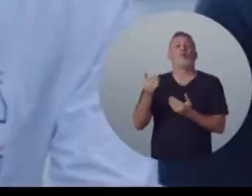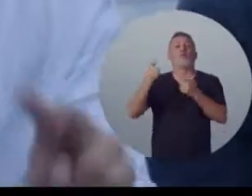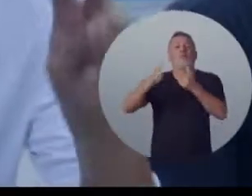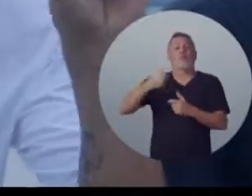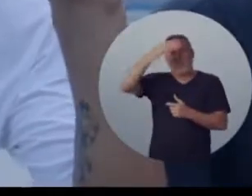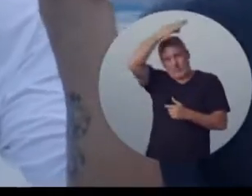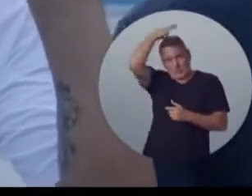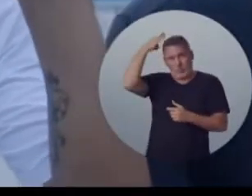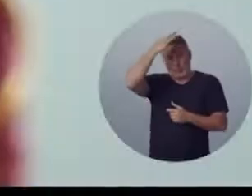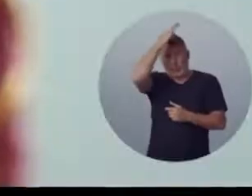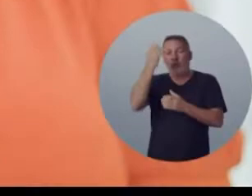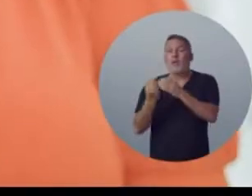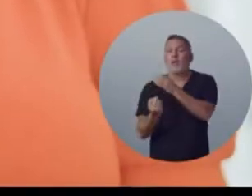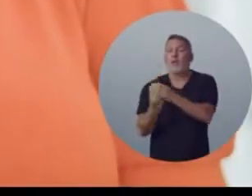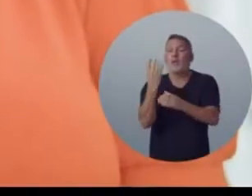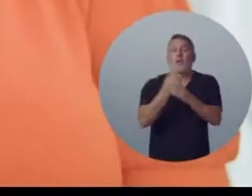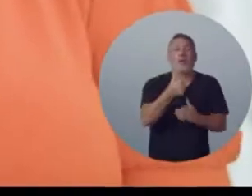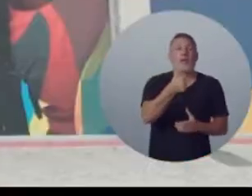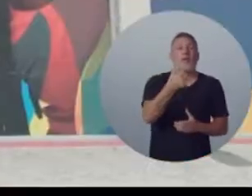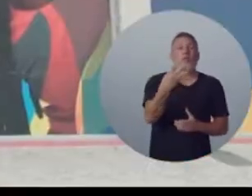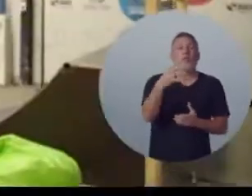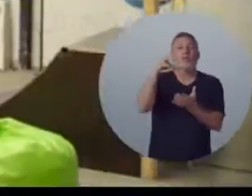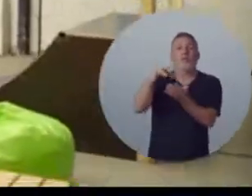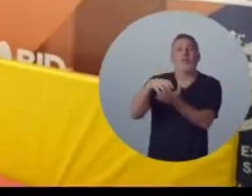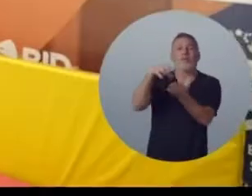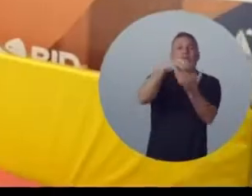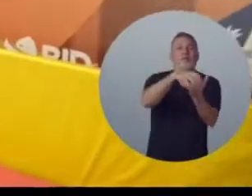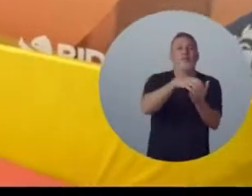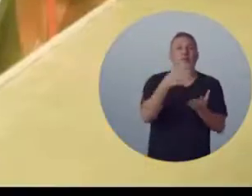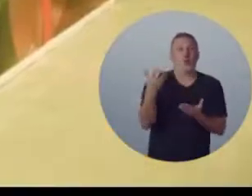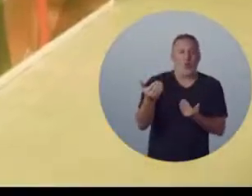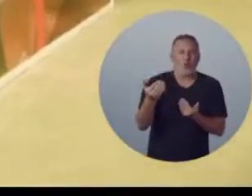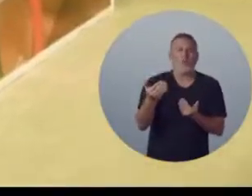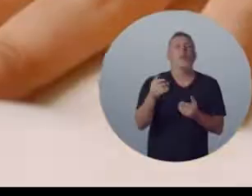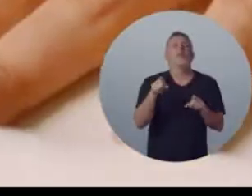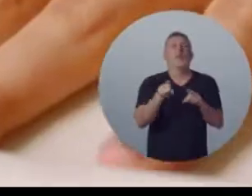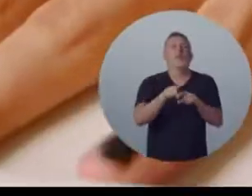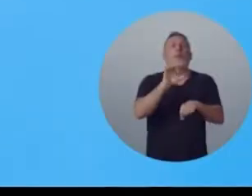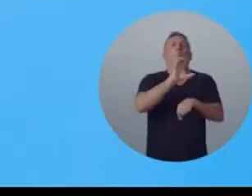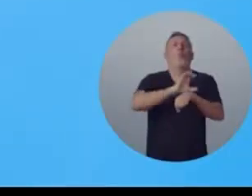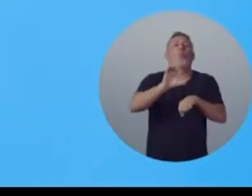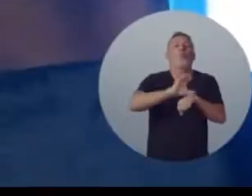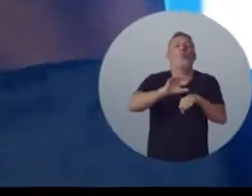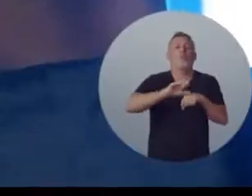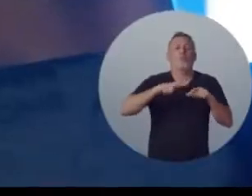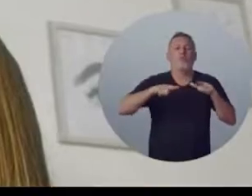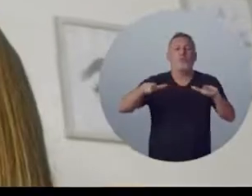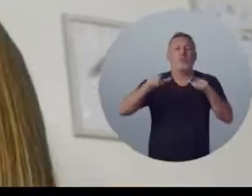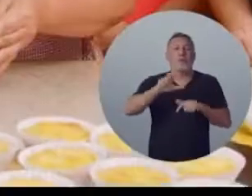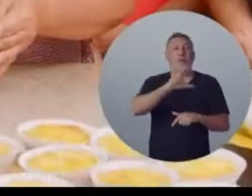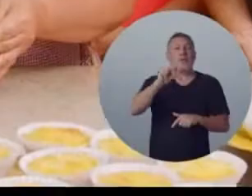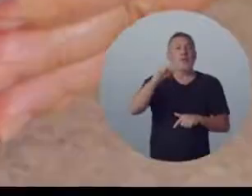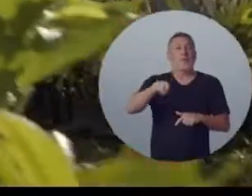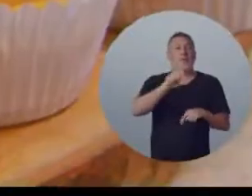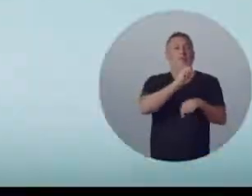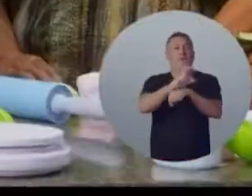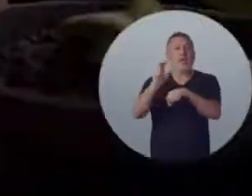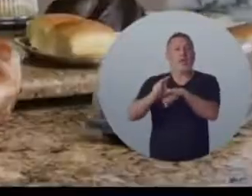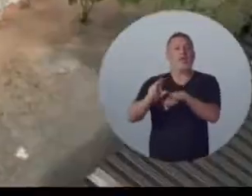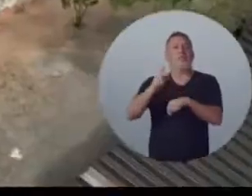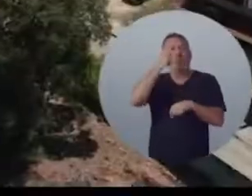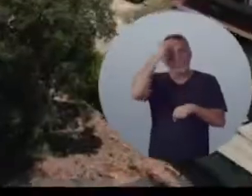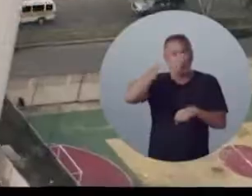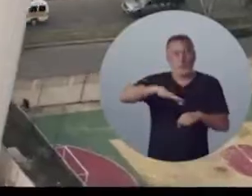muito pelos jovens capixabas. Abriu 14 centros de referência das juventudes, ofereceu 500 mil vagas em cursos de qualificação